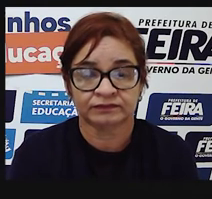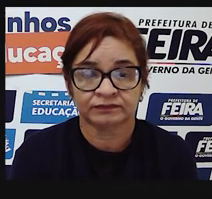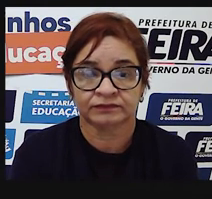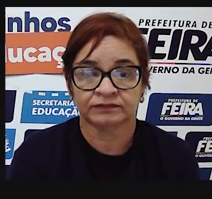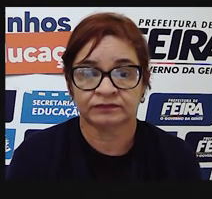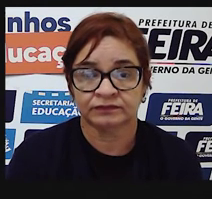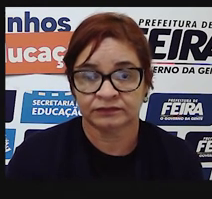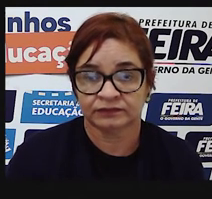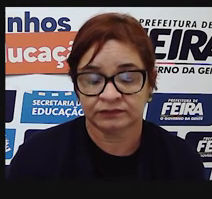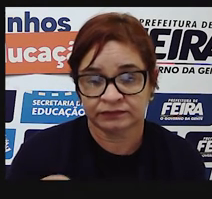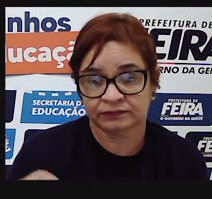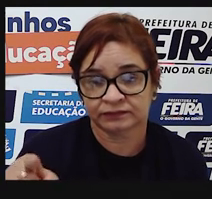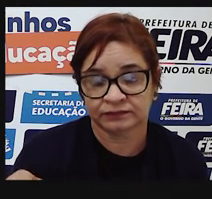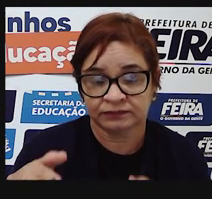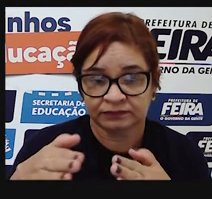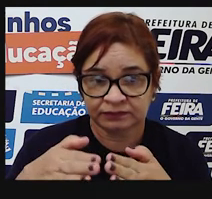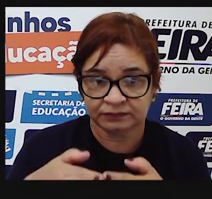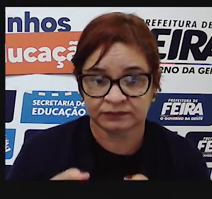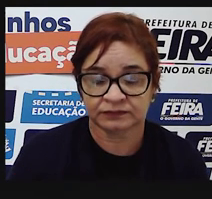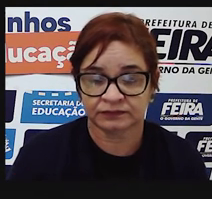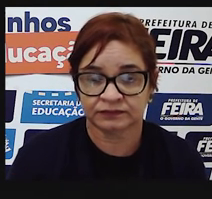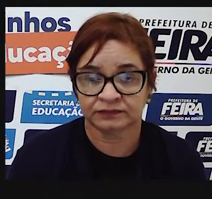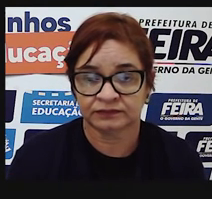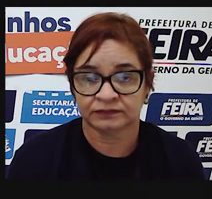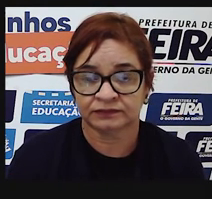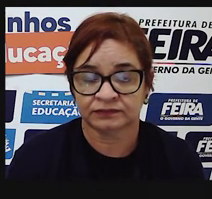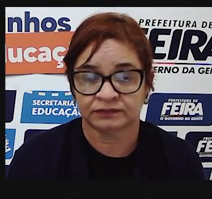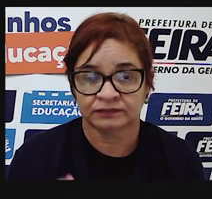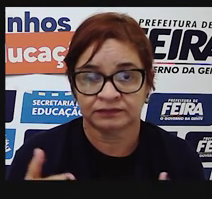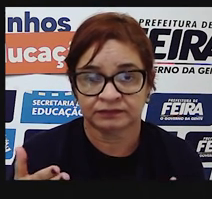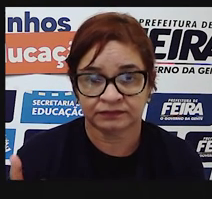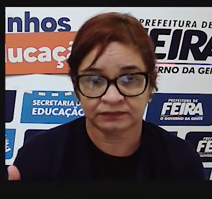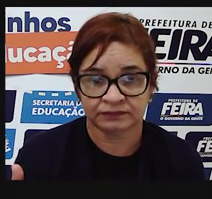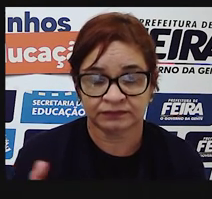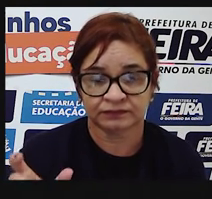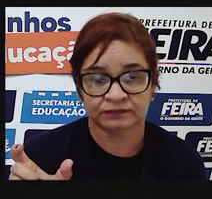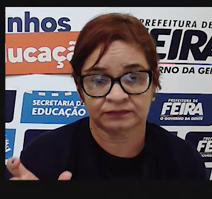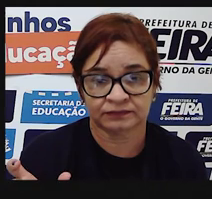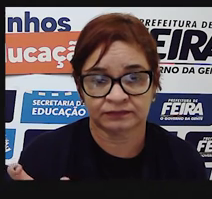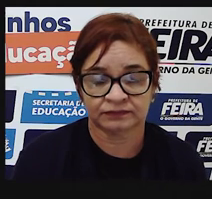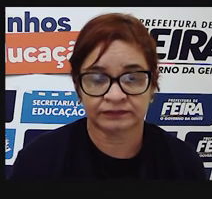era que a palavra pedir deveria estar neste lugar.